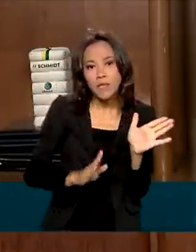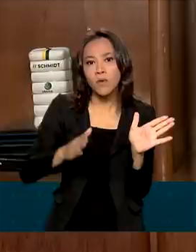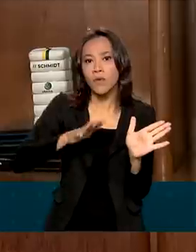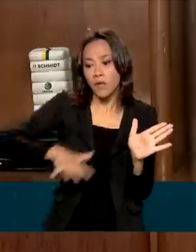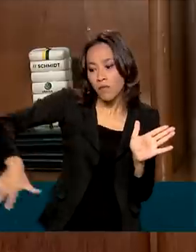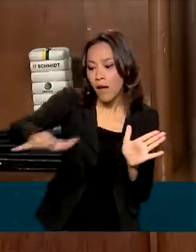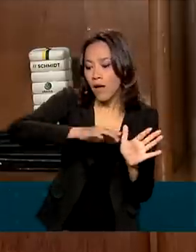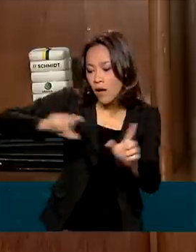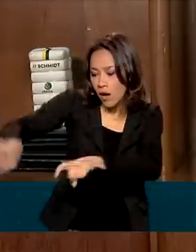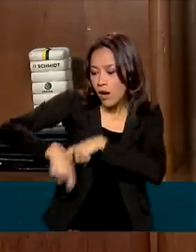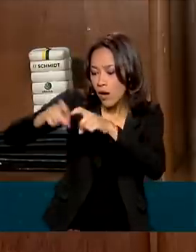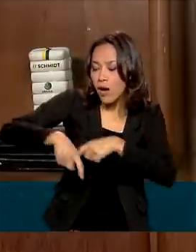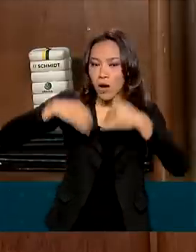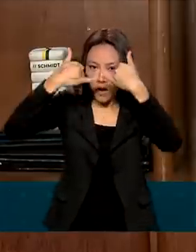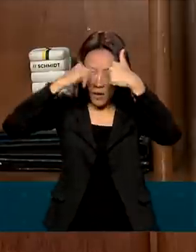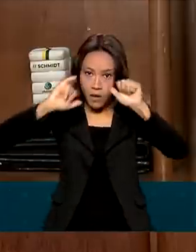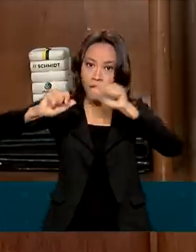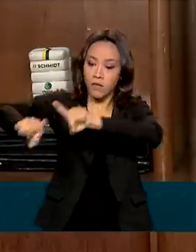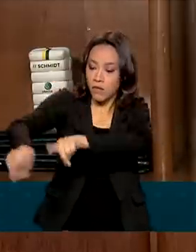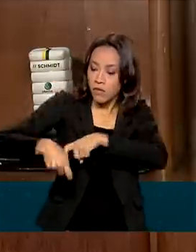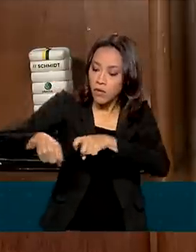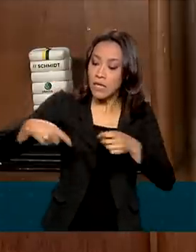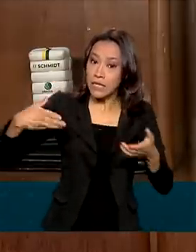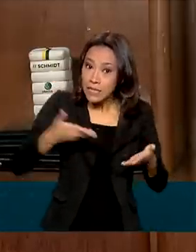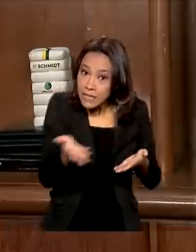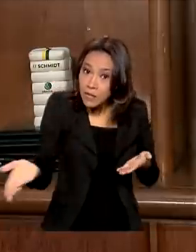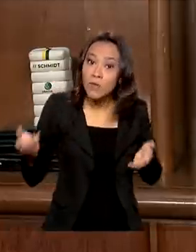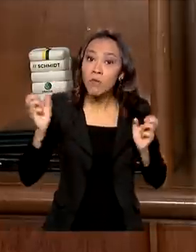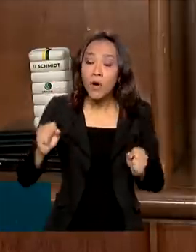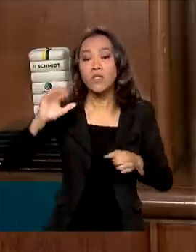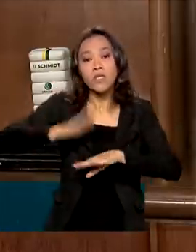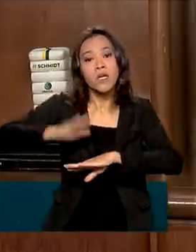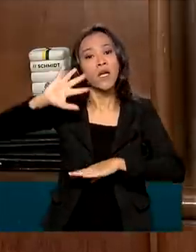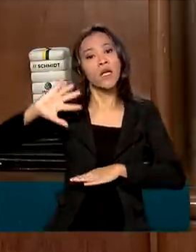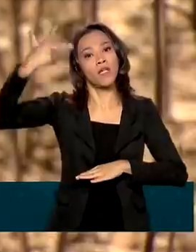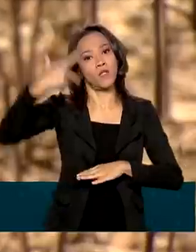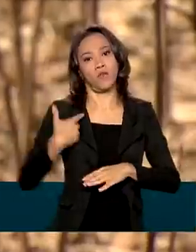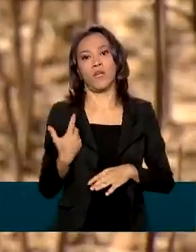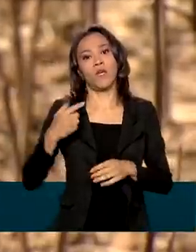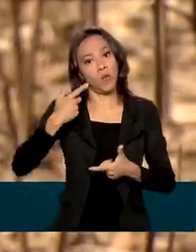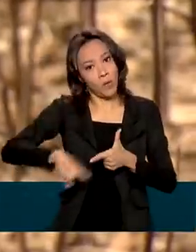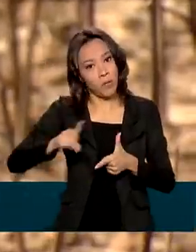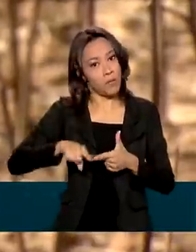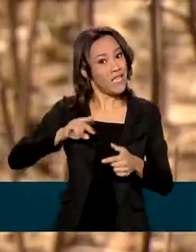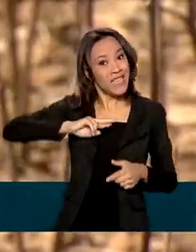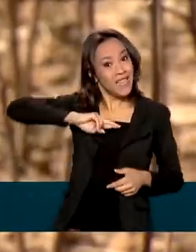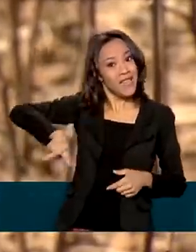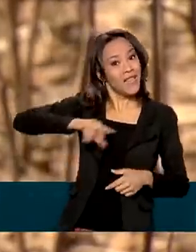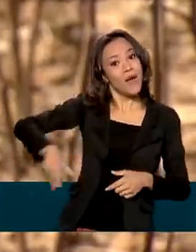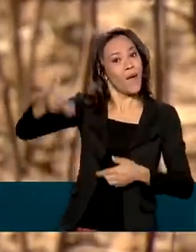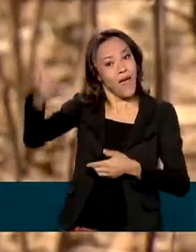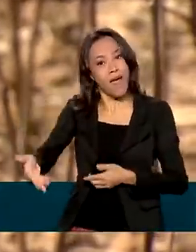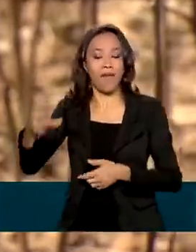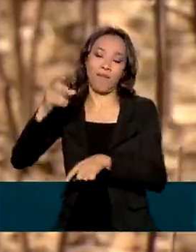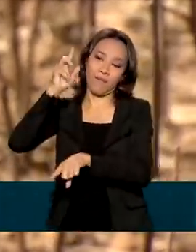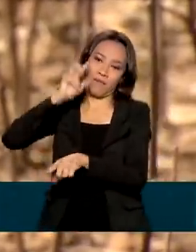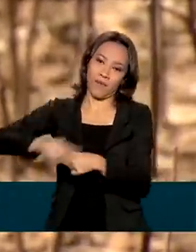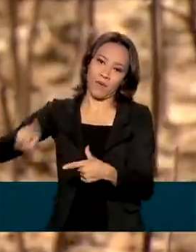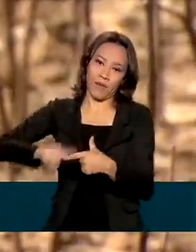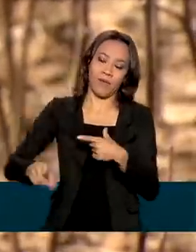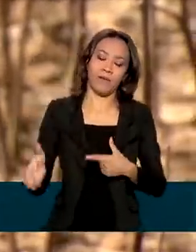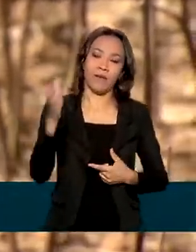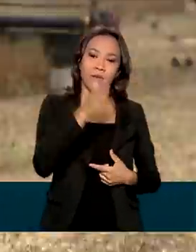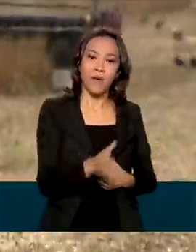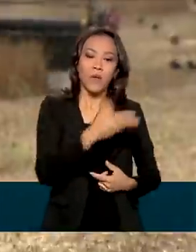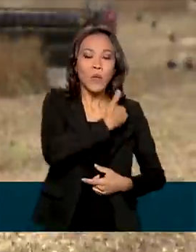agronegócio, a agropecuária pode ser uma solução do problema, não o problema. O governo federal também vai destacar as